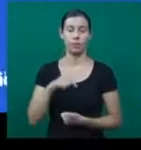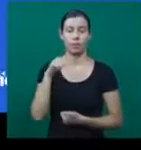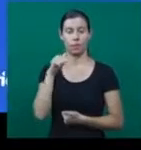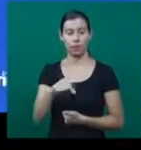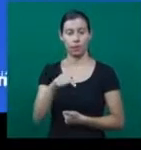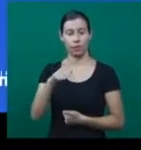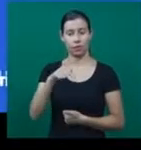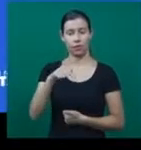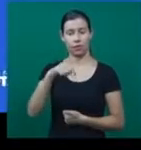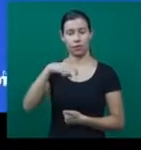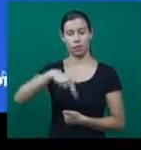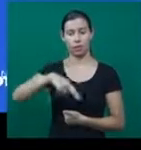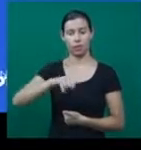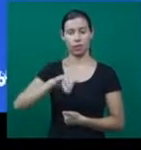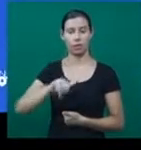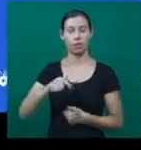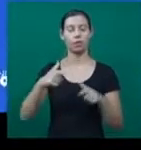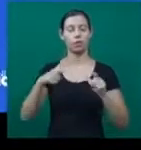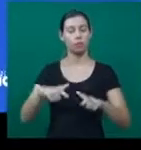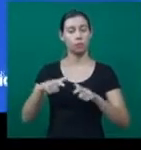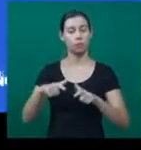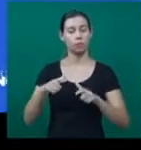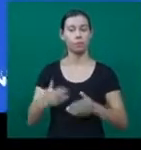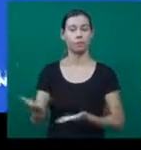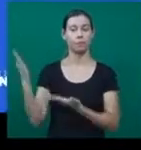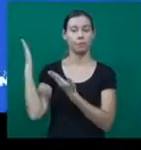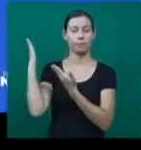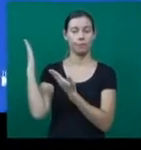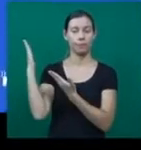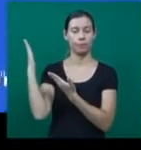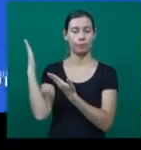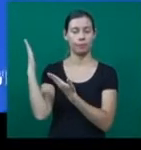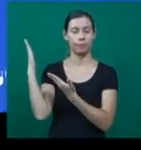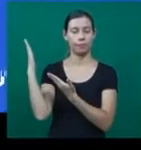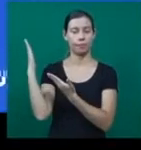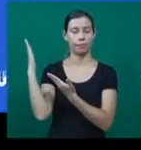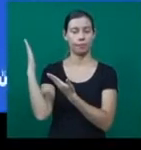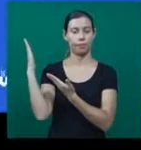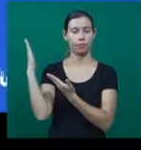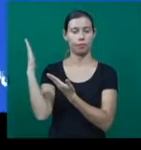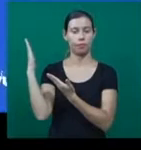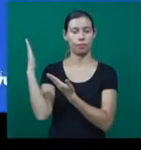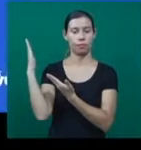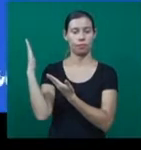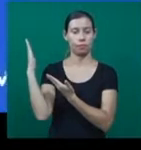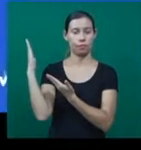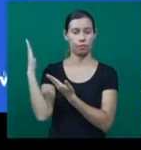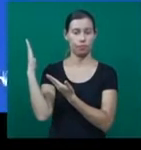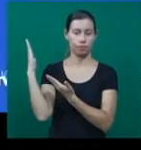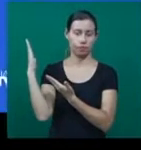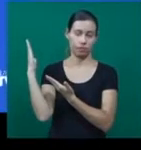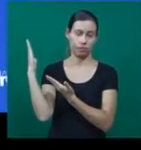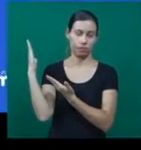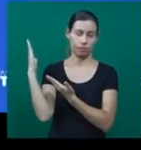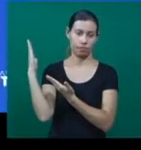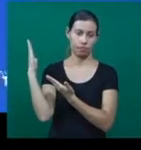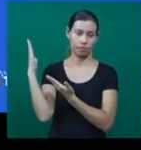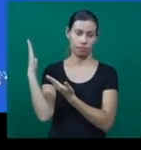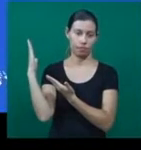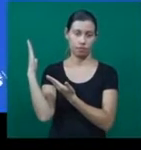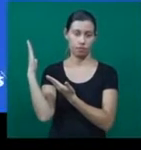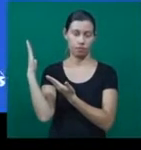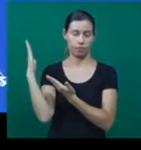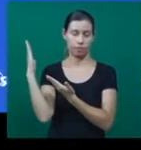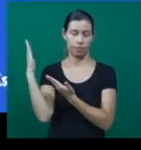funcionamento. Nos bairros Jardim Célia, Martelena, Mansur, Tibere, Morumbi, Luizote de Freitas